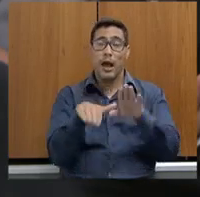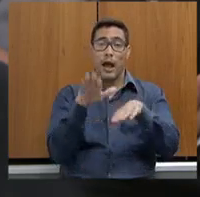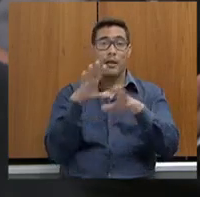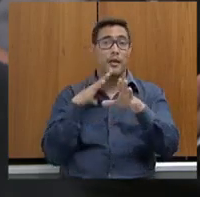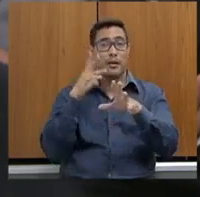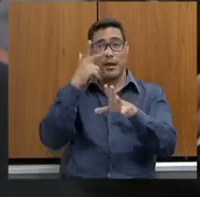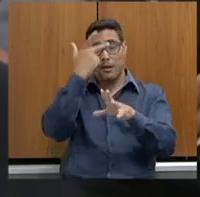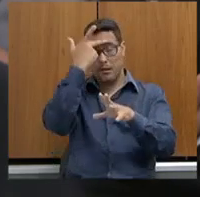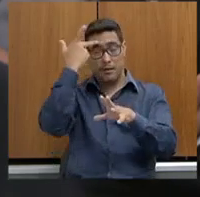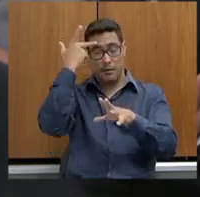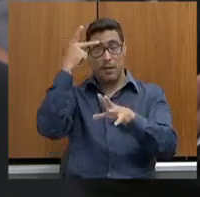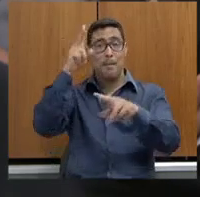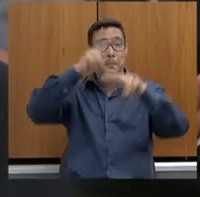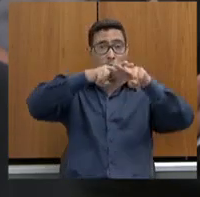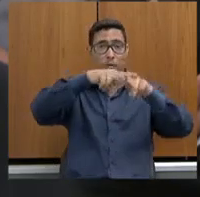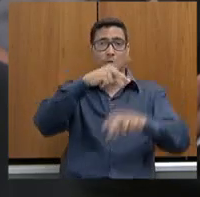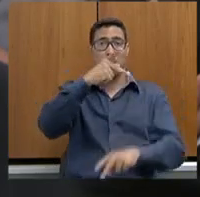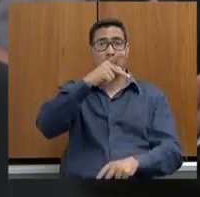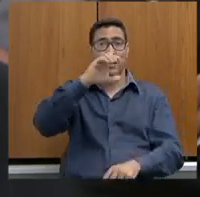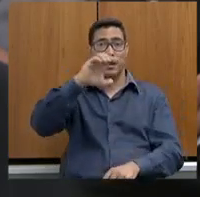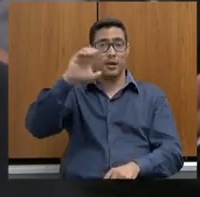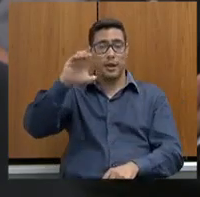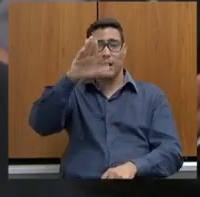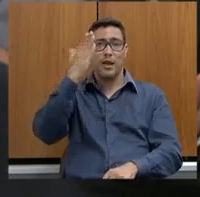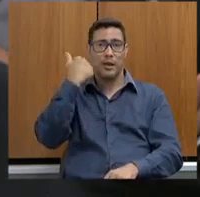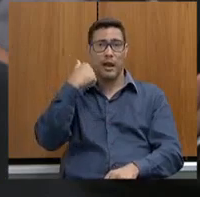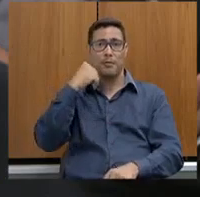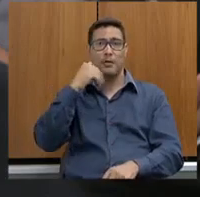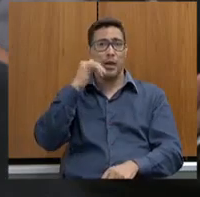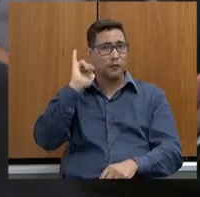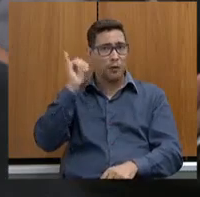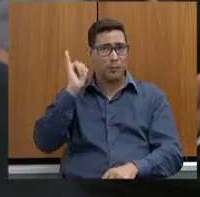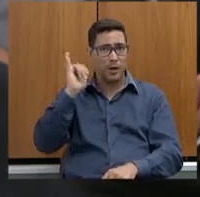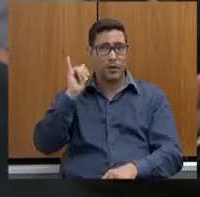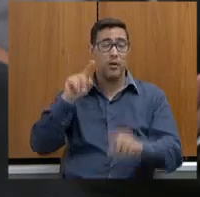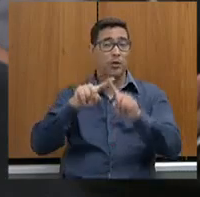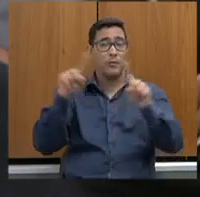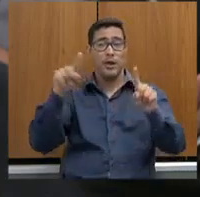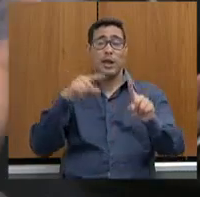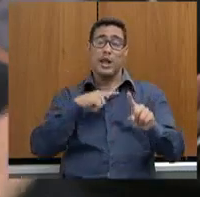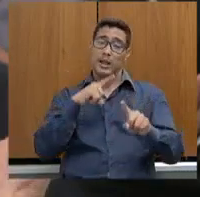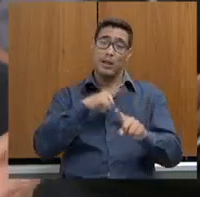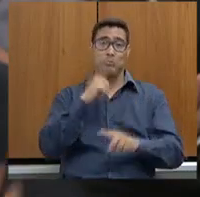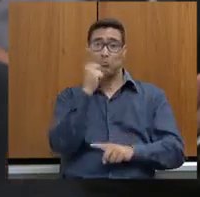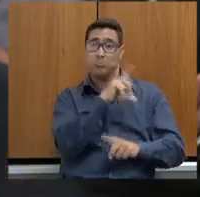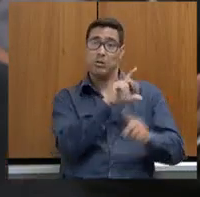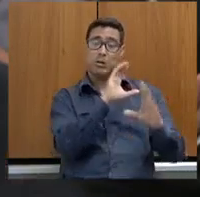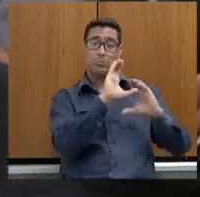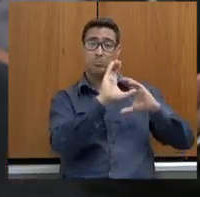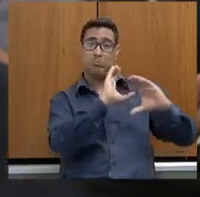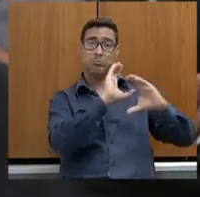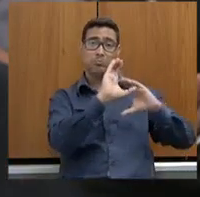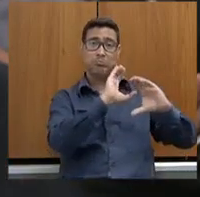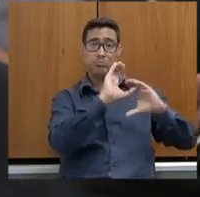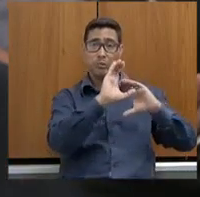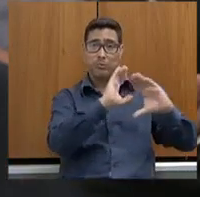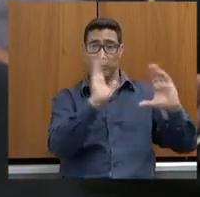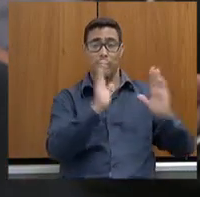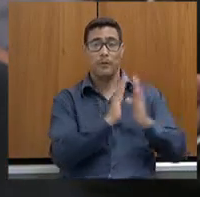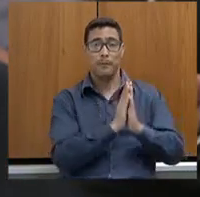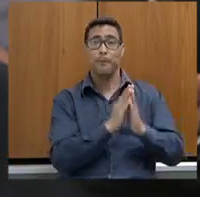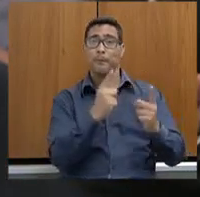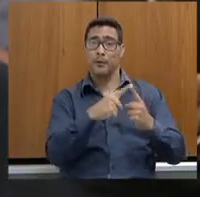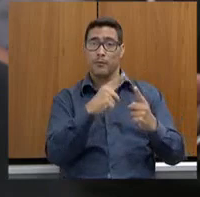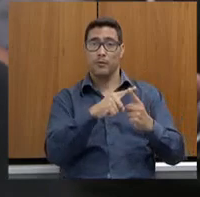prisional, que sabe da informação e, por algum motivo, teve acesso a um meio de comunicação, que é preso,